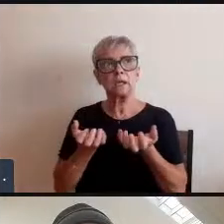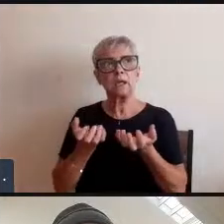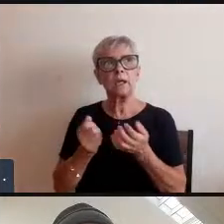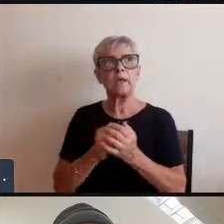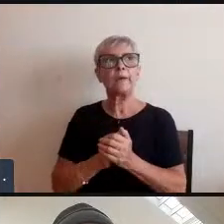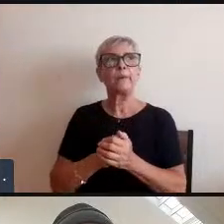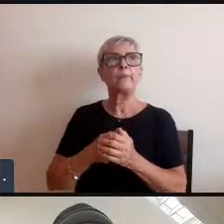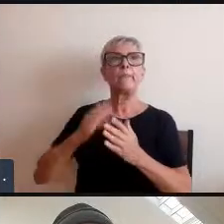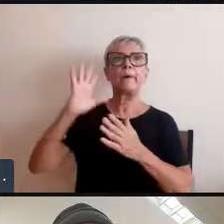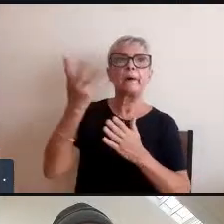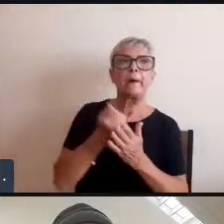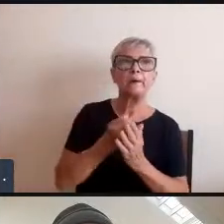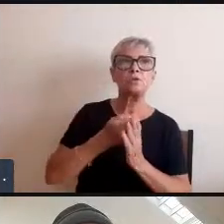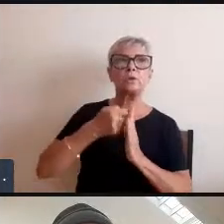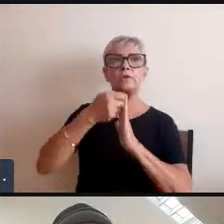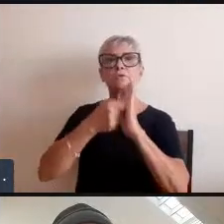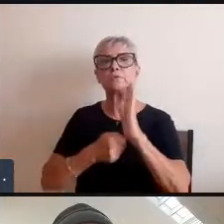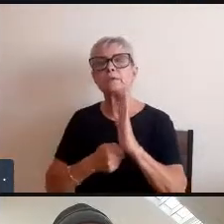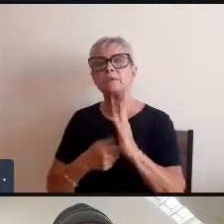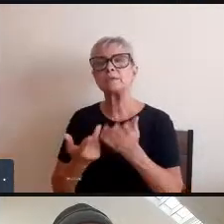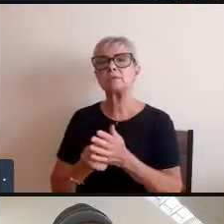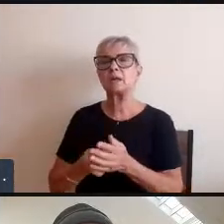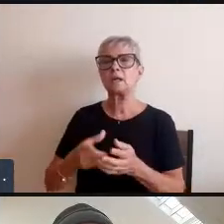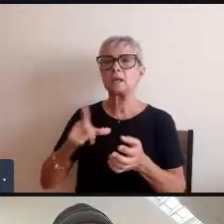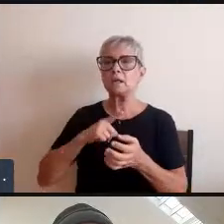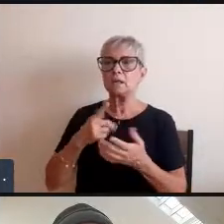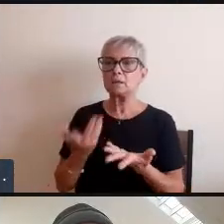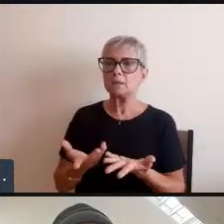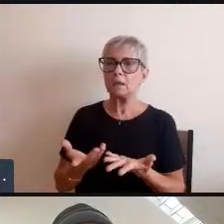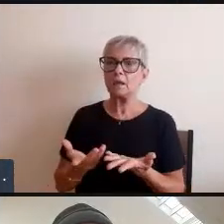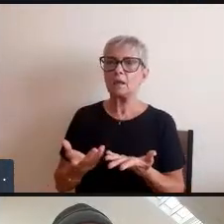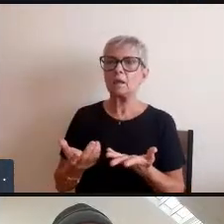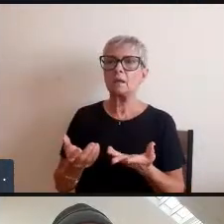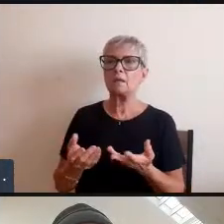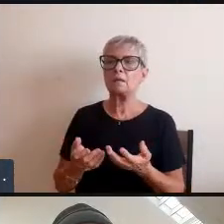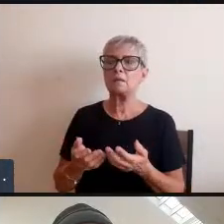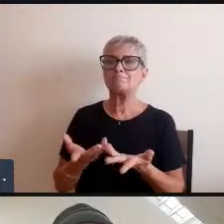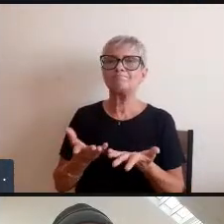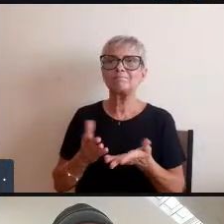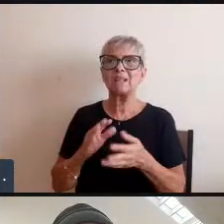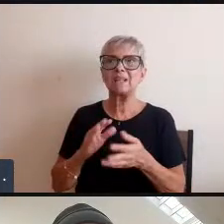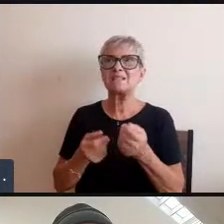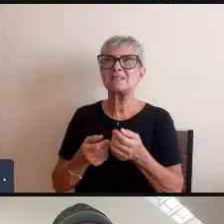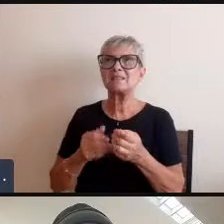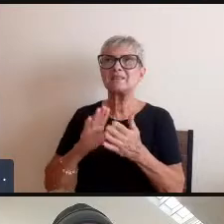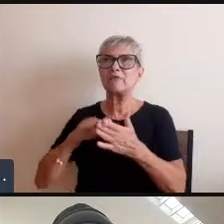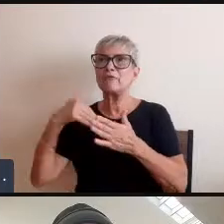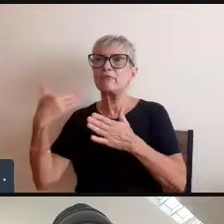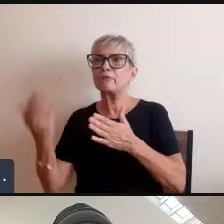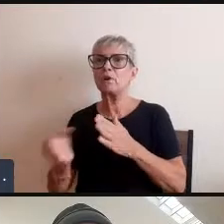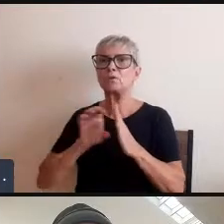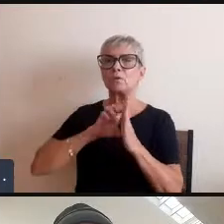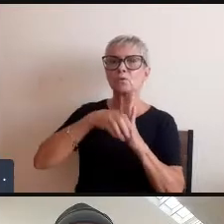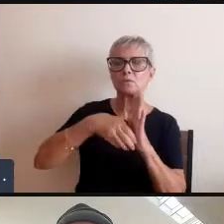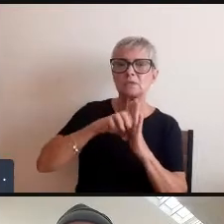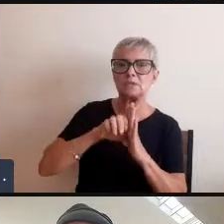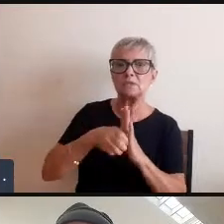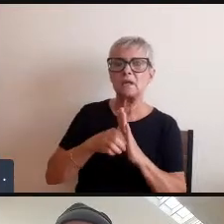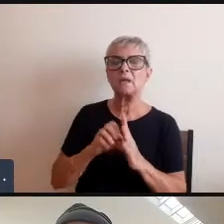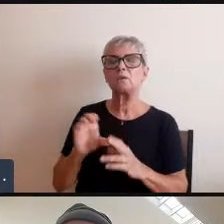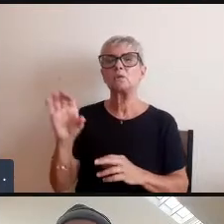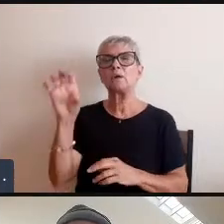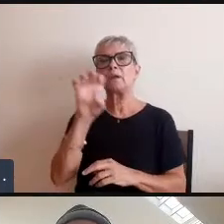que quer uma artista que foge né do conceito europeu de homem branco